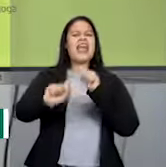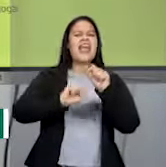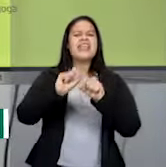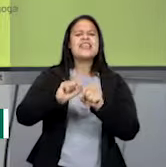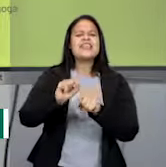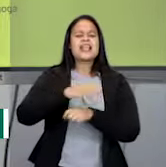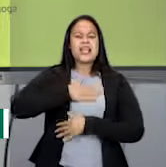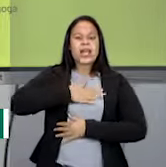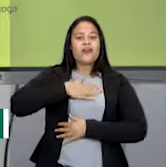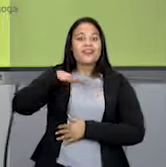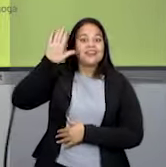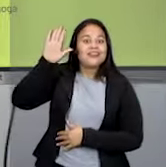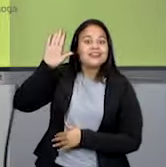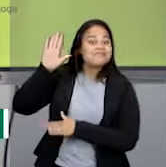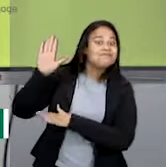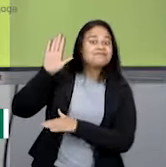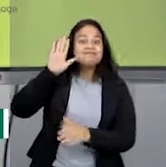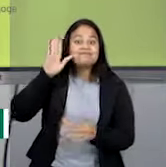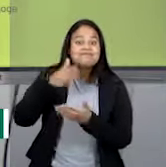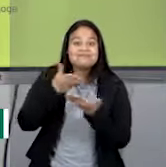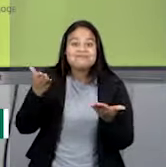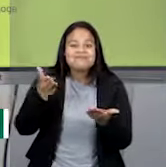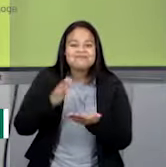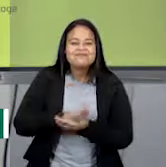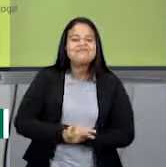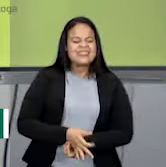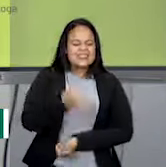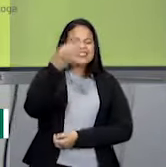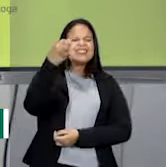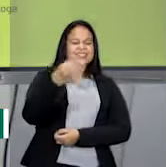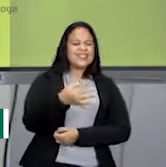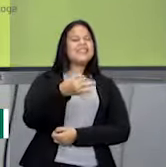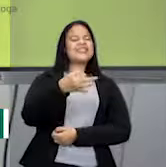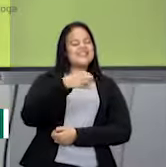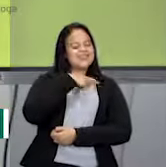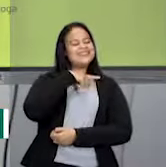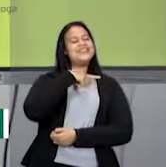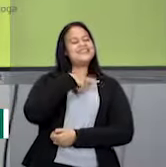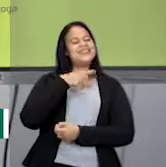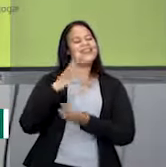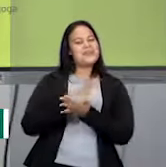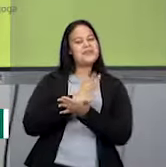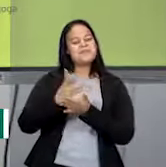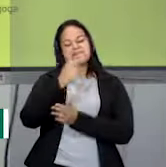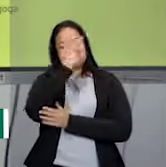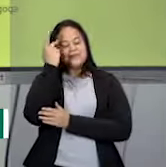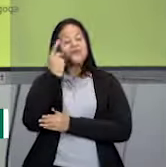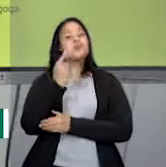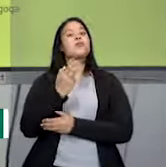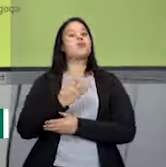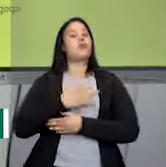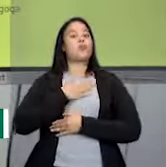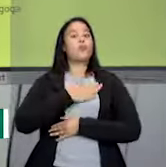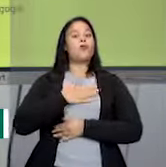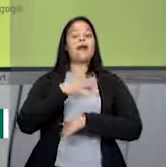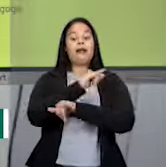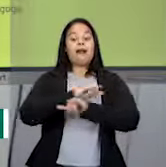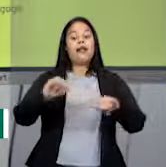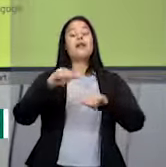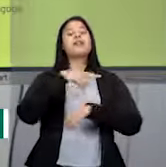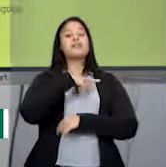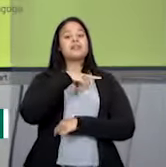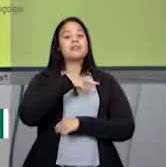a mão. Eu tenho certeza que tem muita gente que gosta de arte. Ah, eu quero mandar um recado.